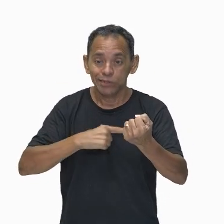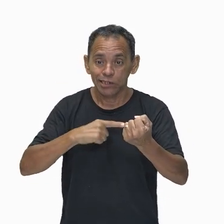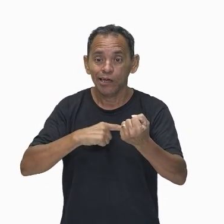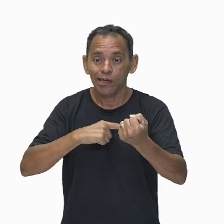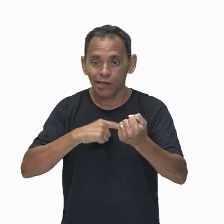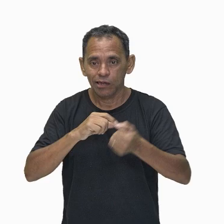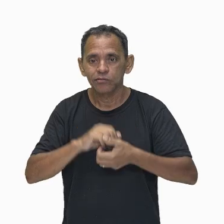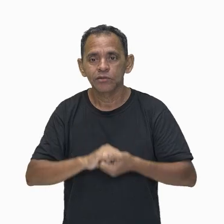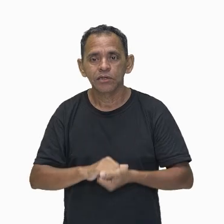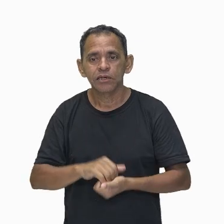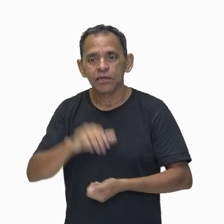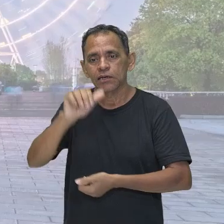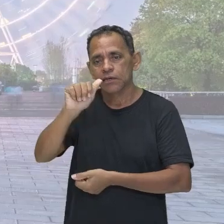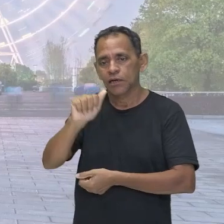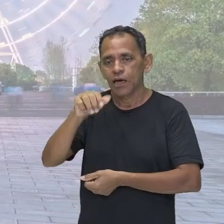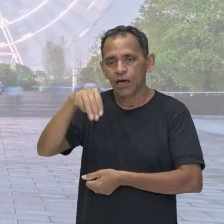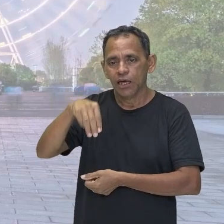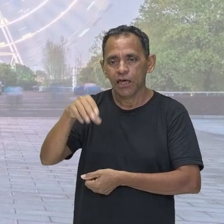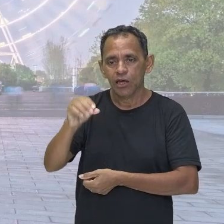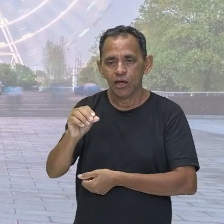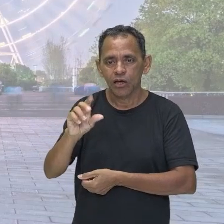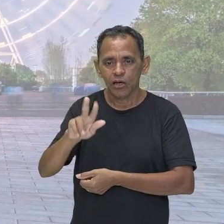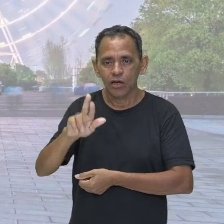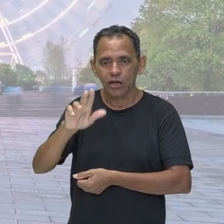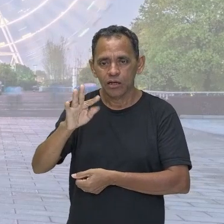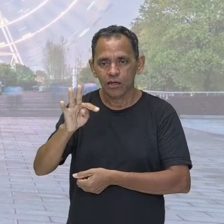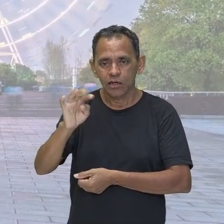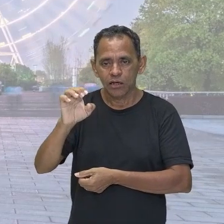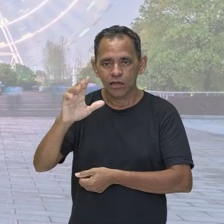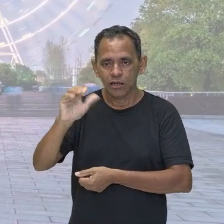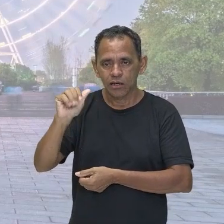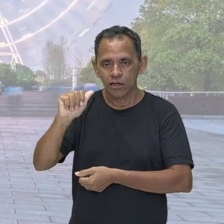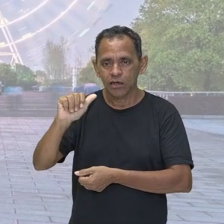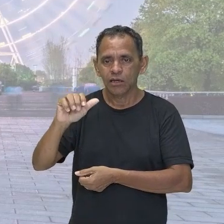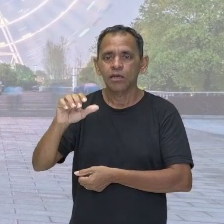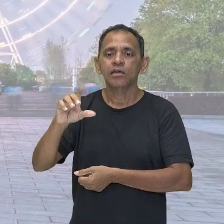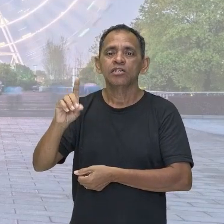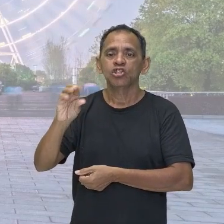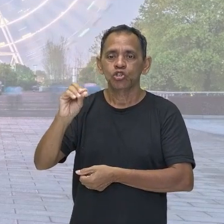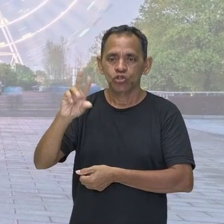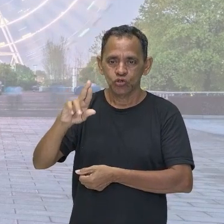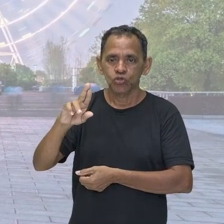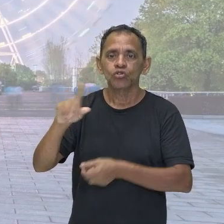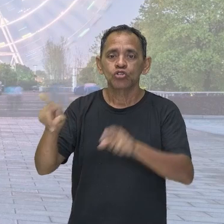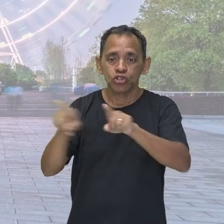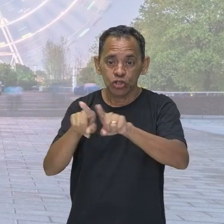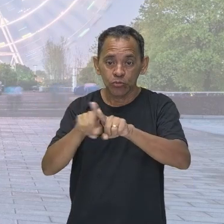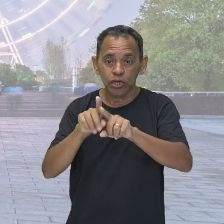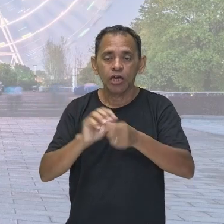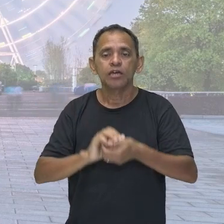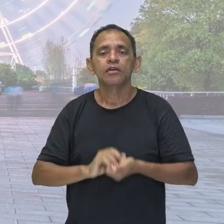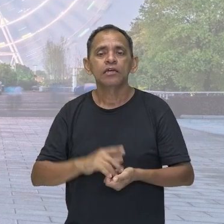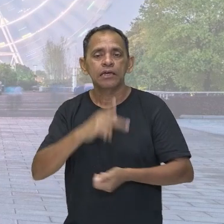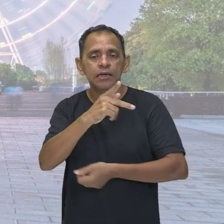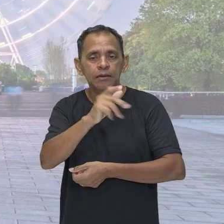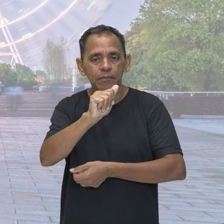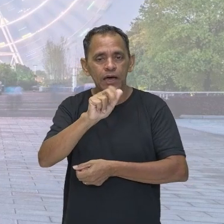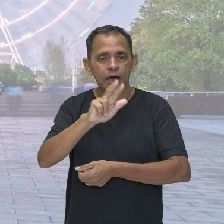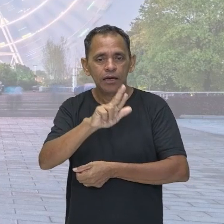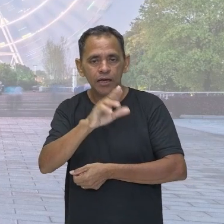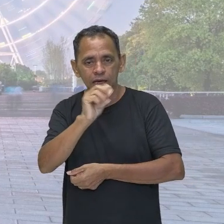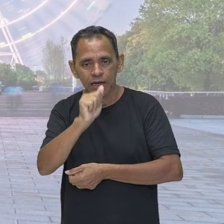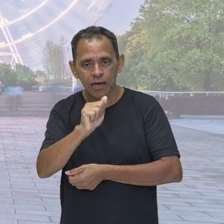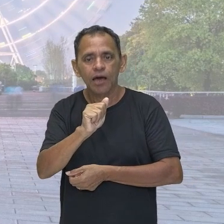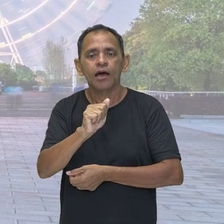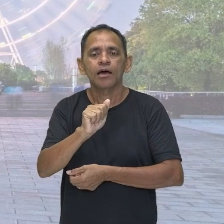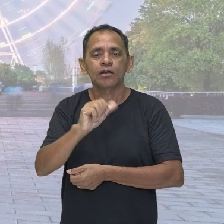Então, é importante que tu lembre aí de sistemas que têm molas. Esses sistemas geralmente